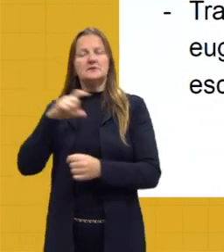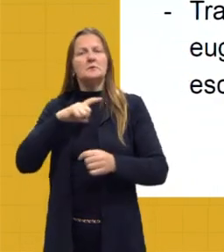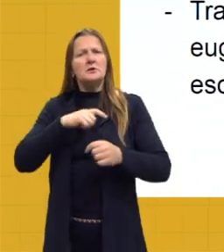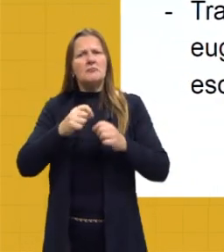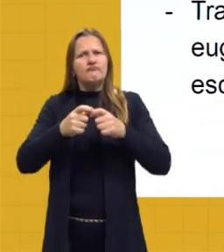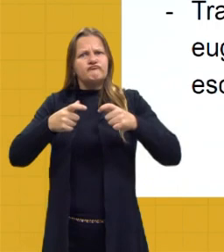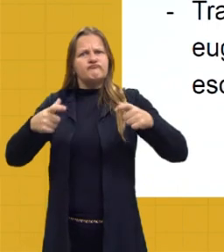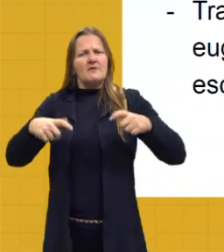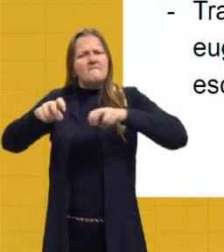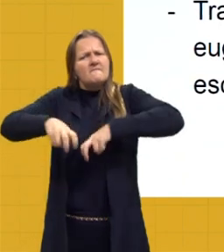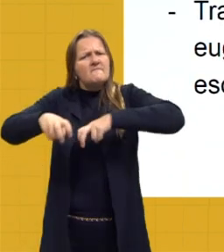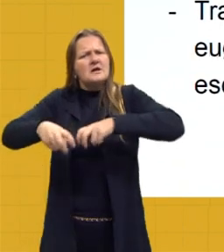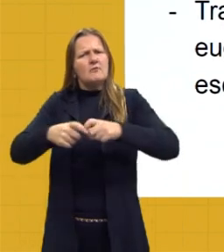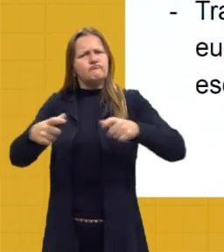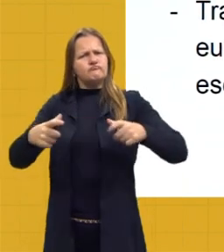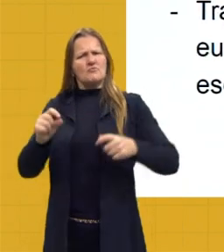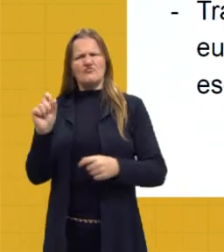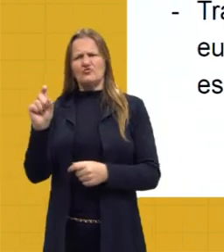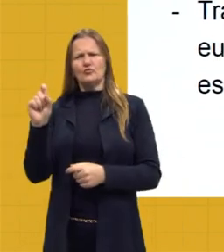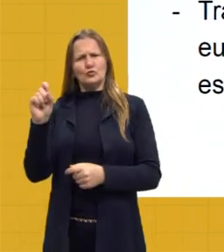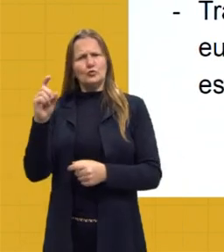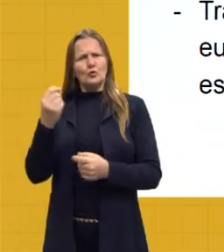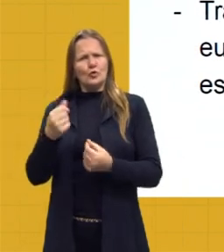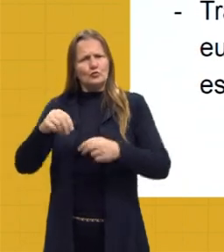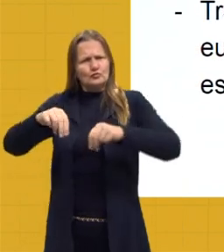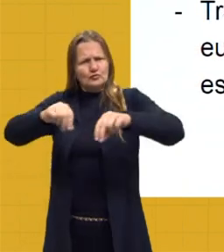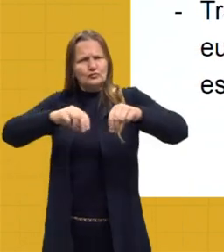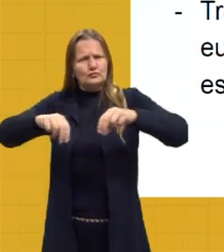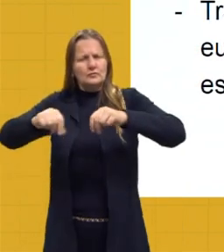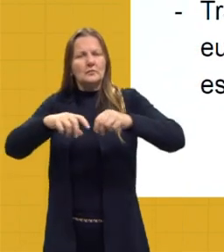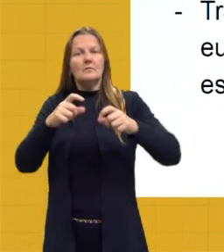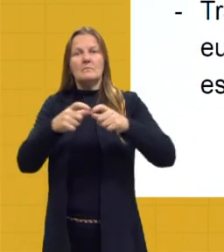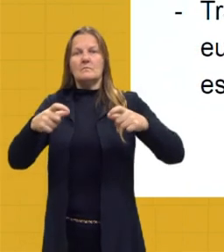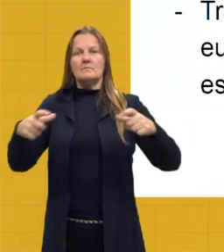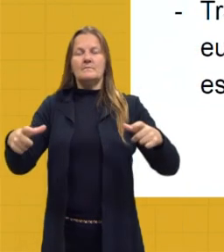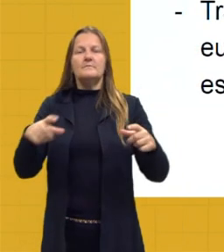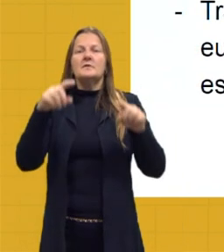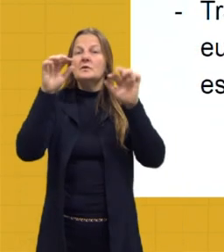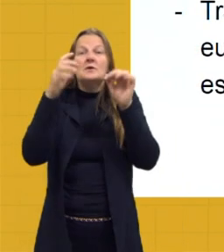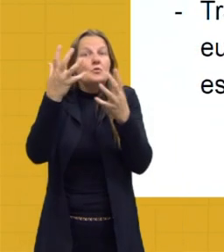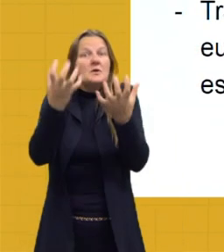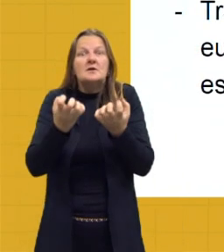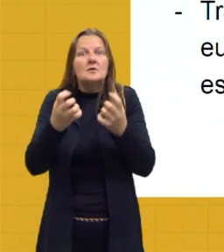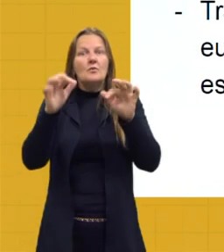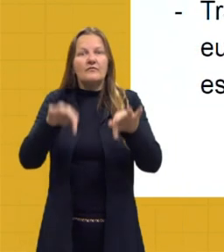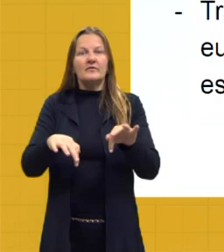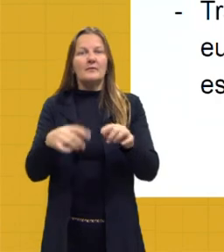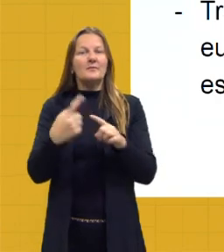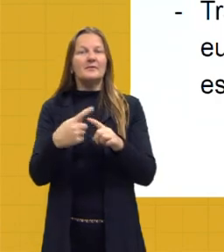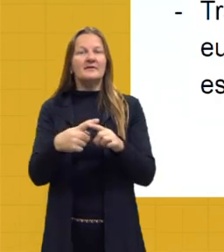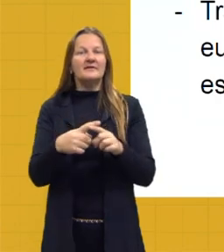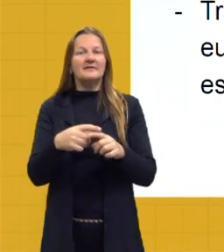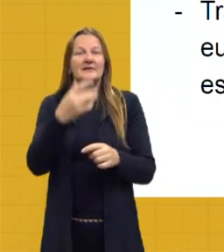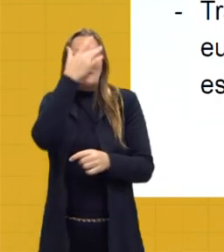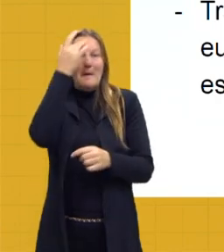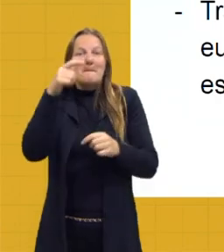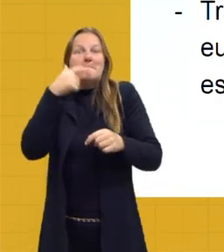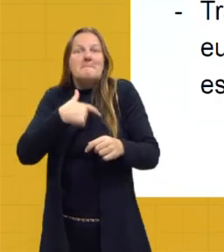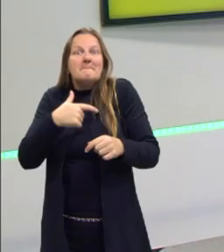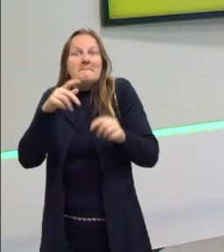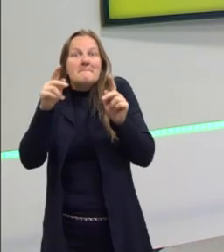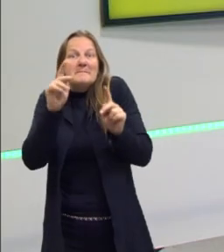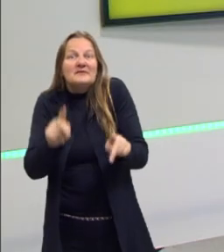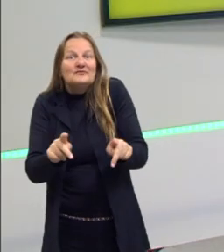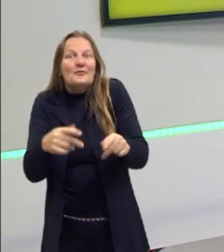fazendeiros, os grandes latifundiários. Por quê? Eles não queriam que simplesmente acabassem com a escravidão do nada, porque eles não teriam quem